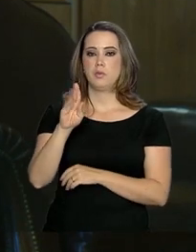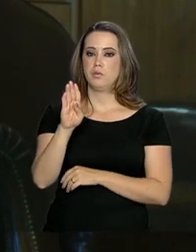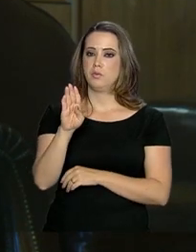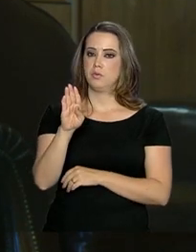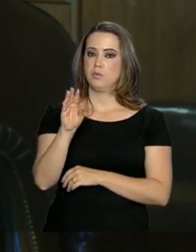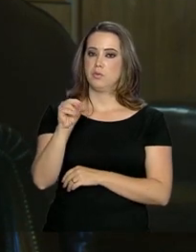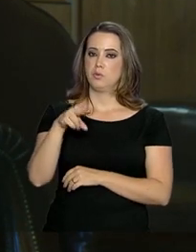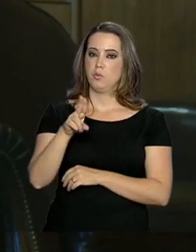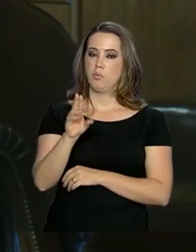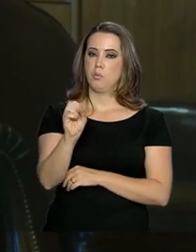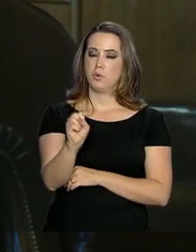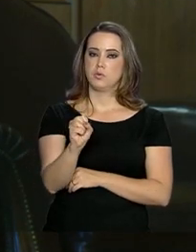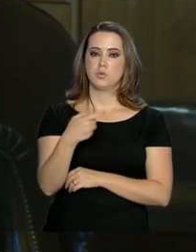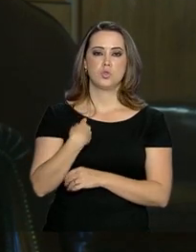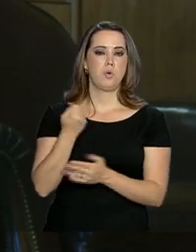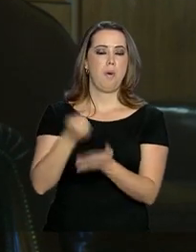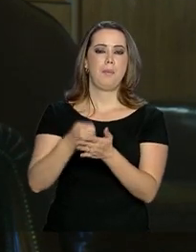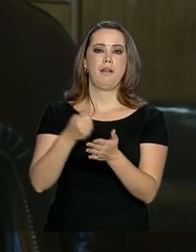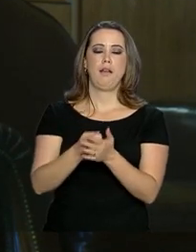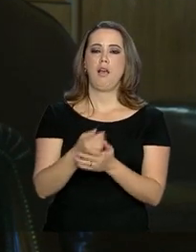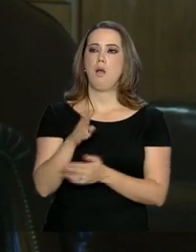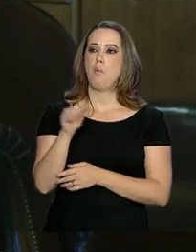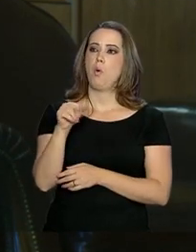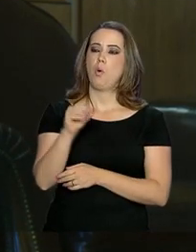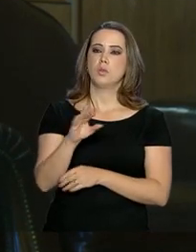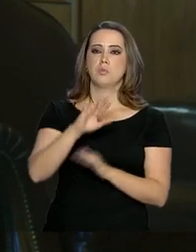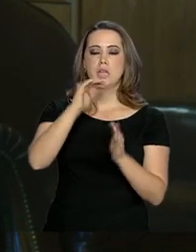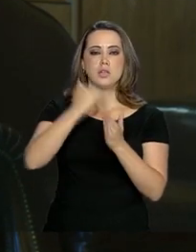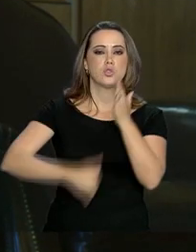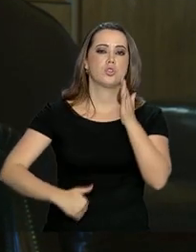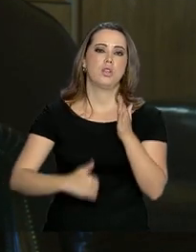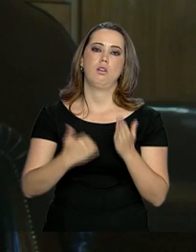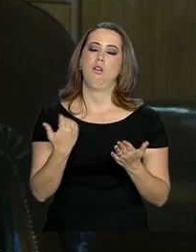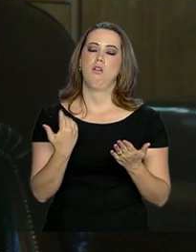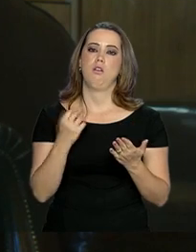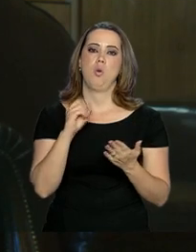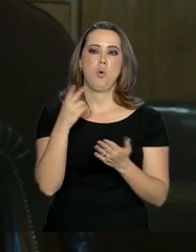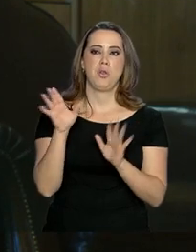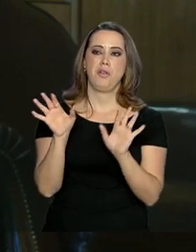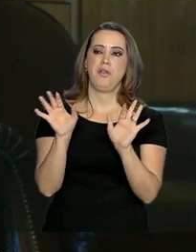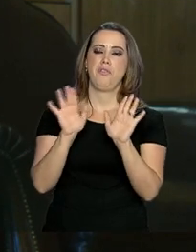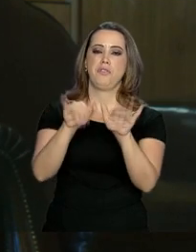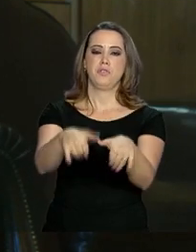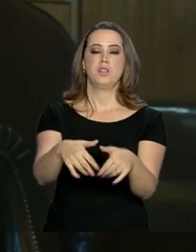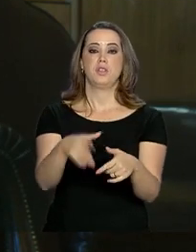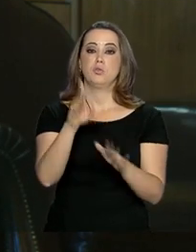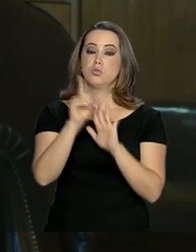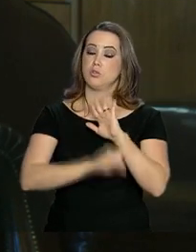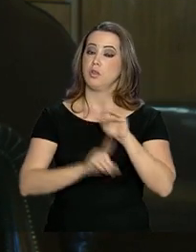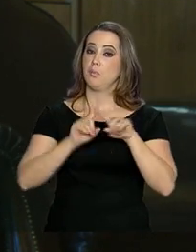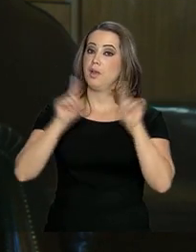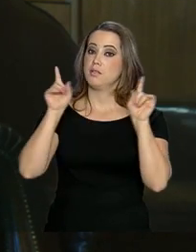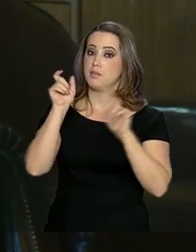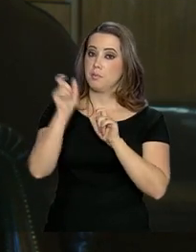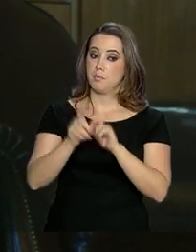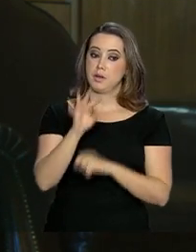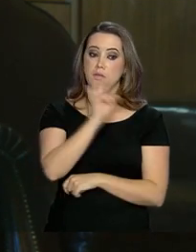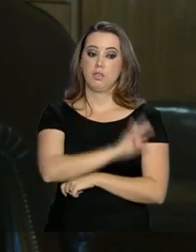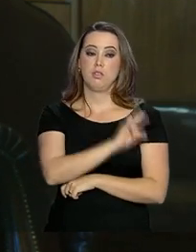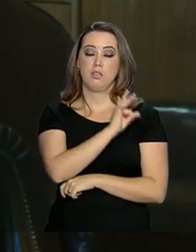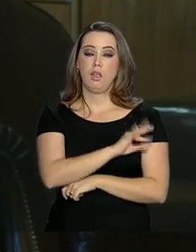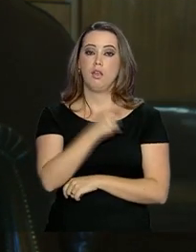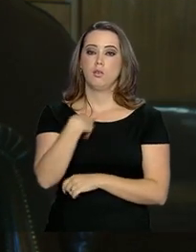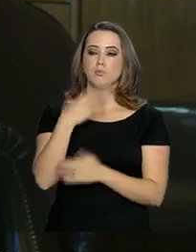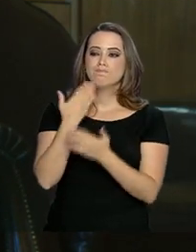claro aqui que a gente não vai pagar bônus para quem retira ou quem cessa direitos. É para o técnico que